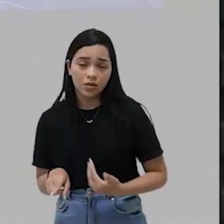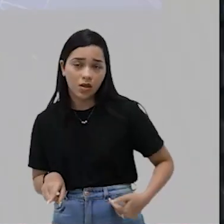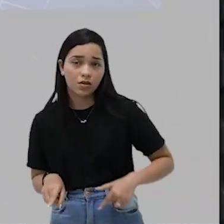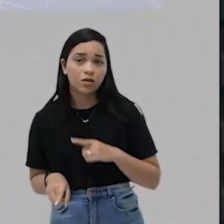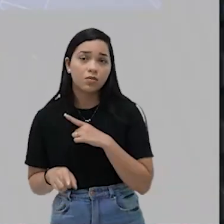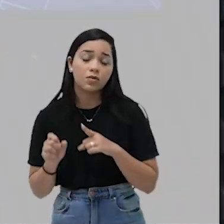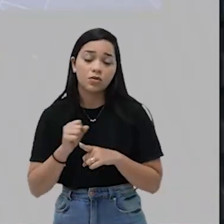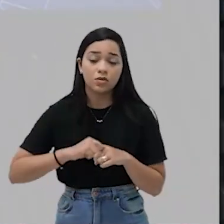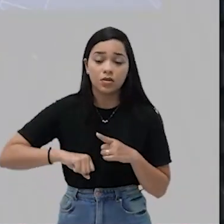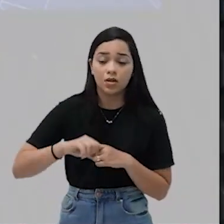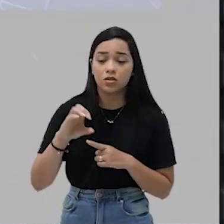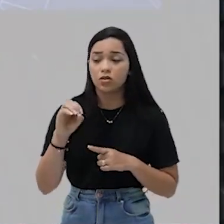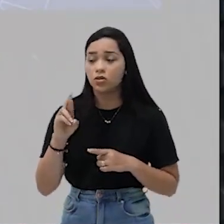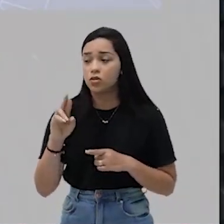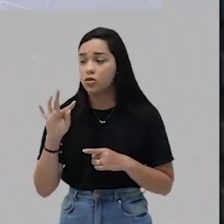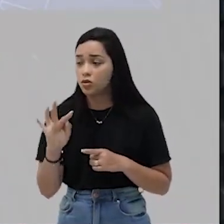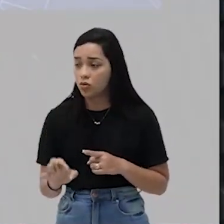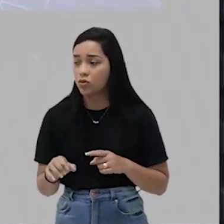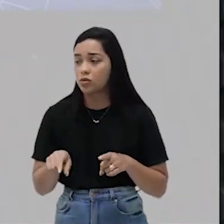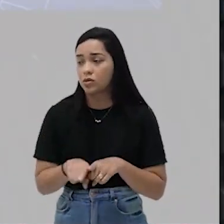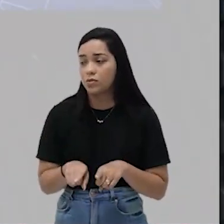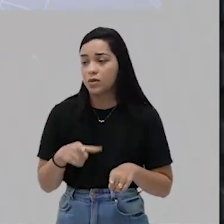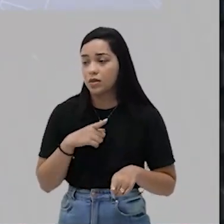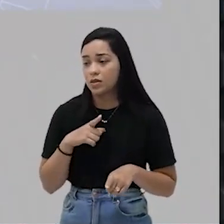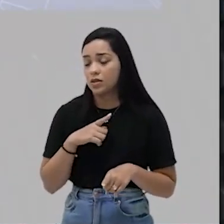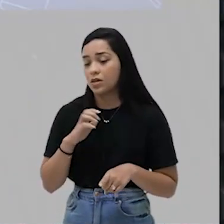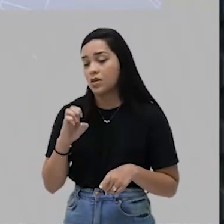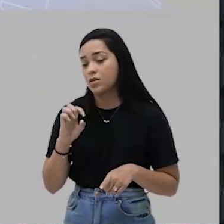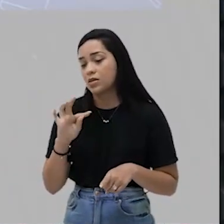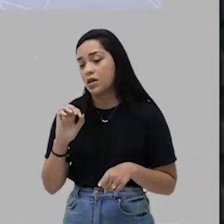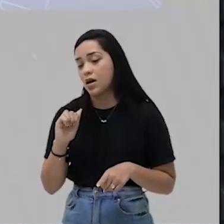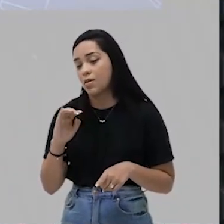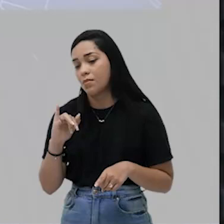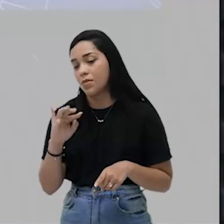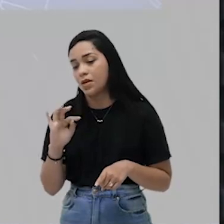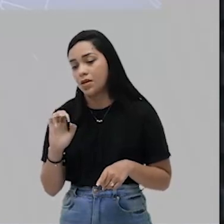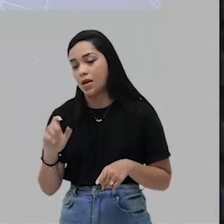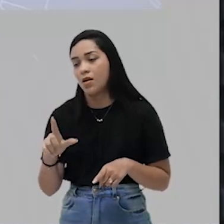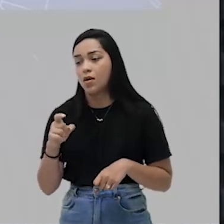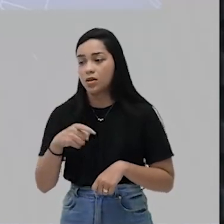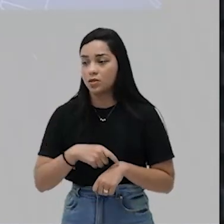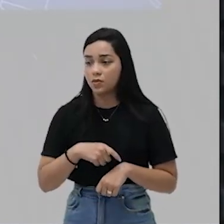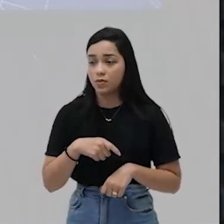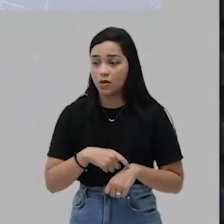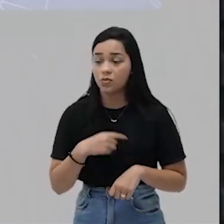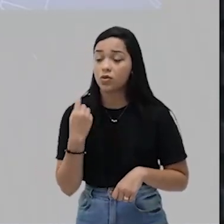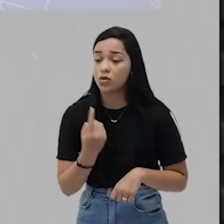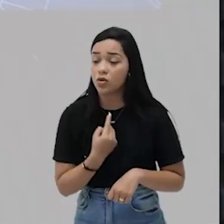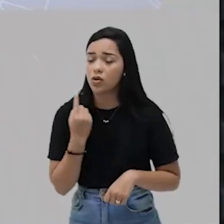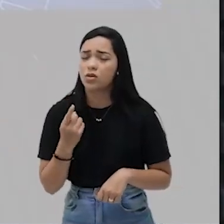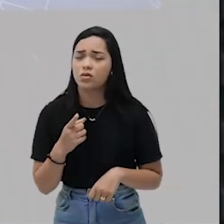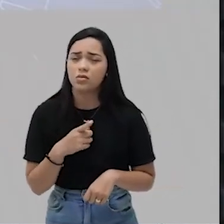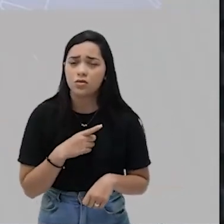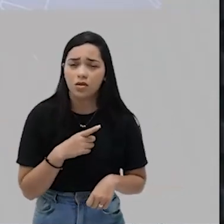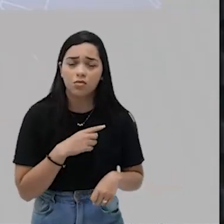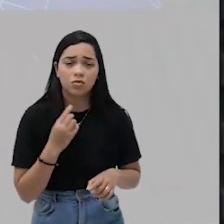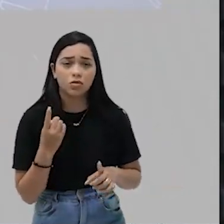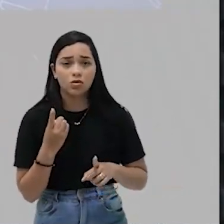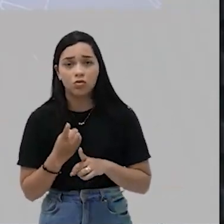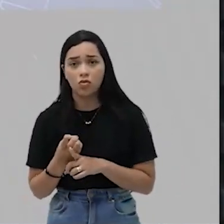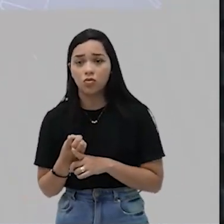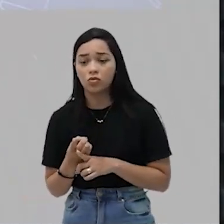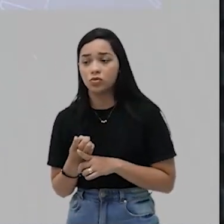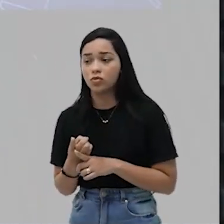sociedade de corte, o Estado de uma sociedade estamental. É nesse momento em que nós teremos um encontro